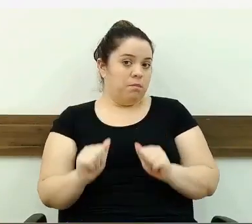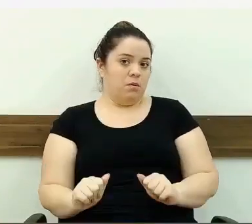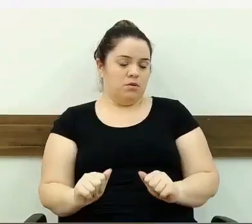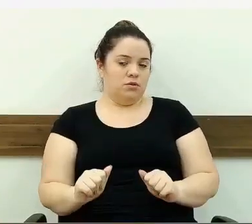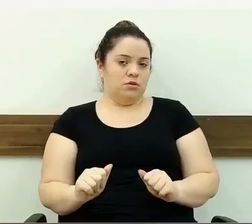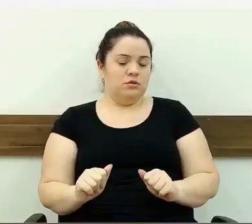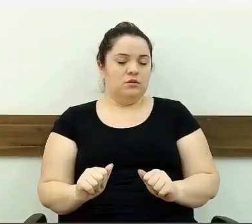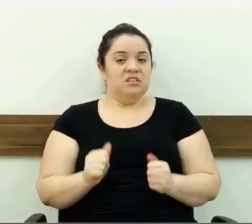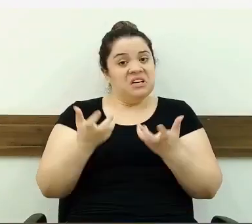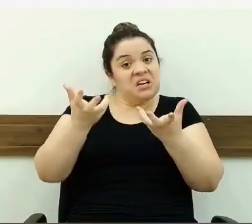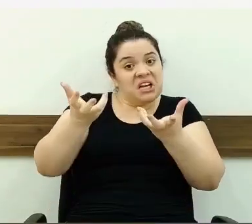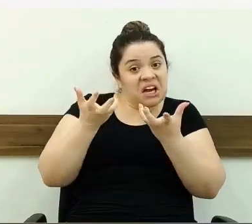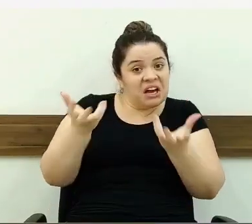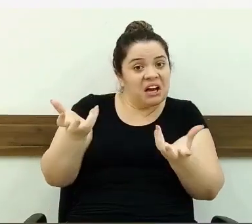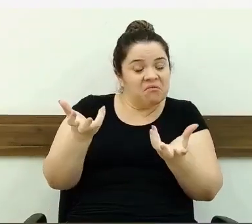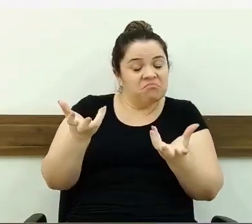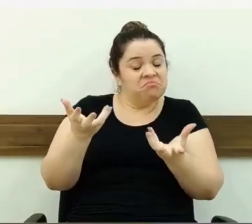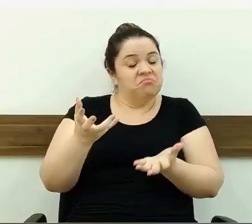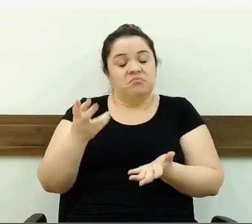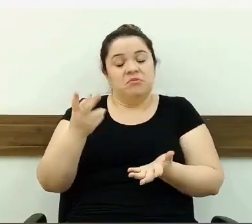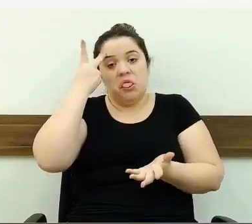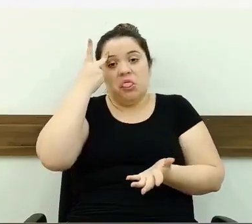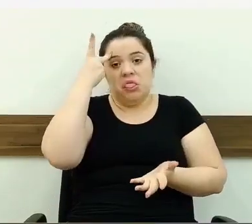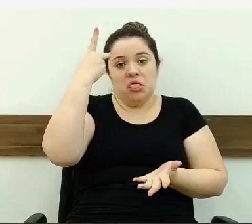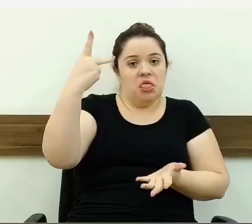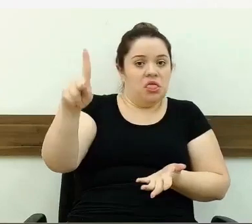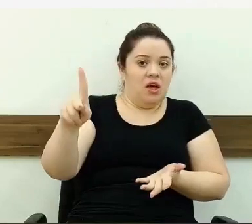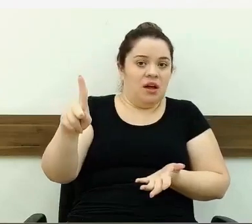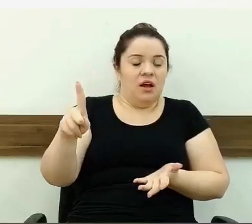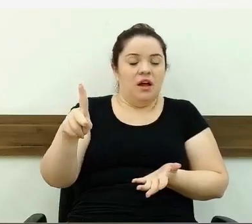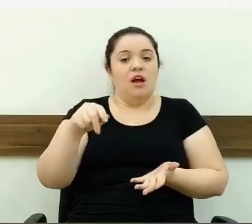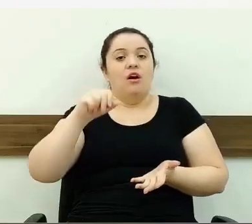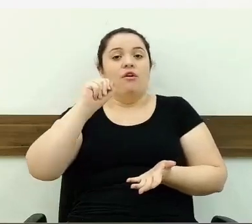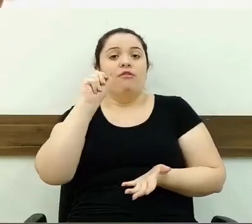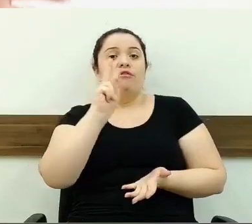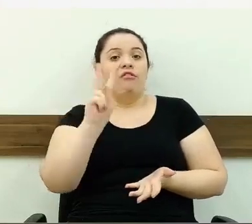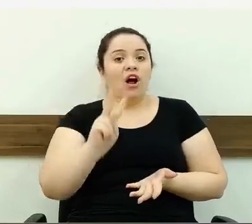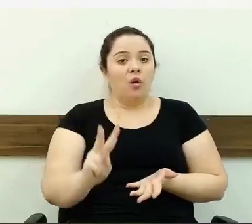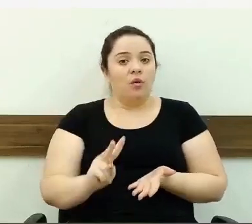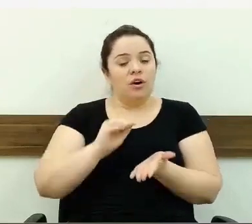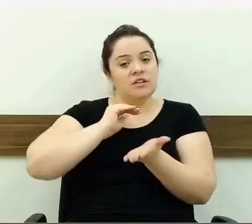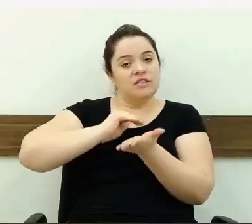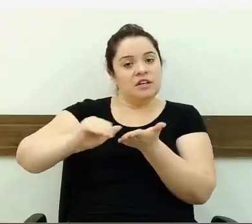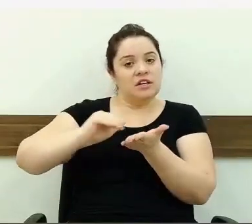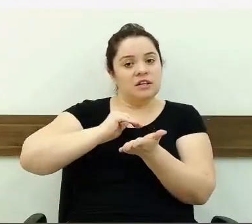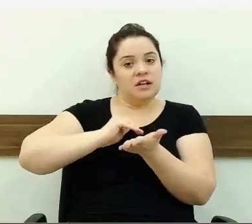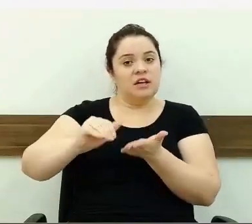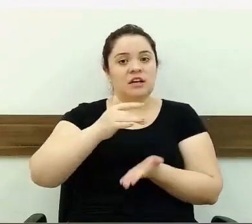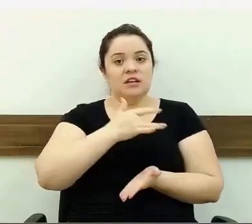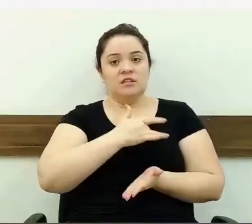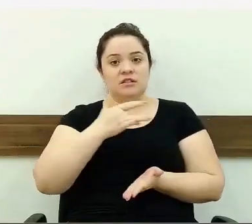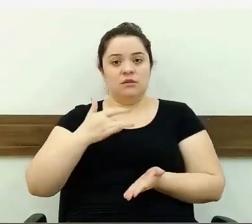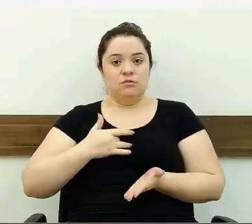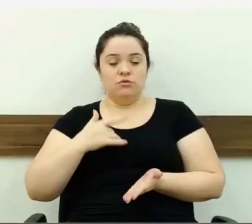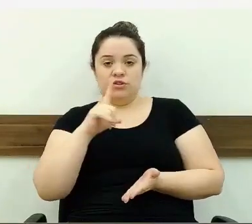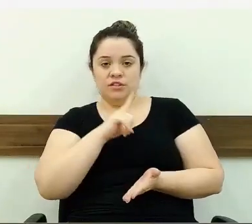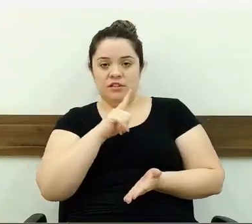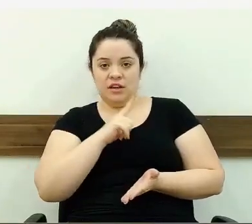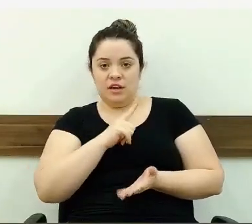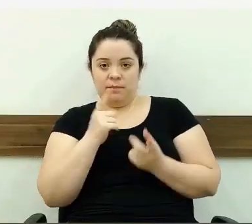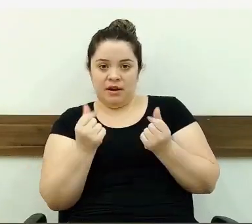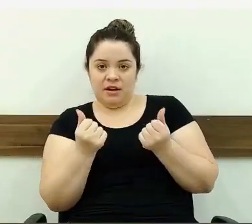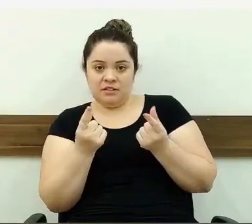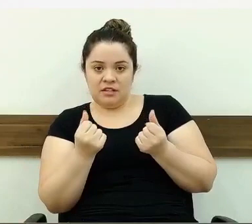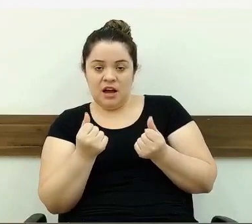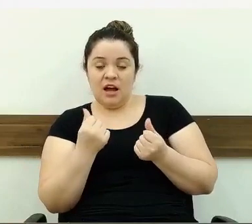não diz isso. Então, vai ficar de acordo com o valor que a Secretaria da Saúde tem para gastar e o que a nutricionista